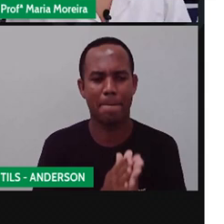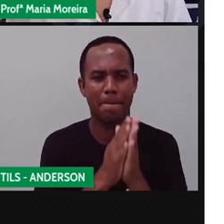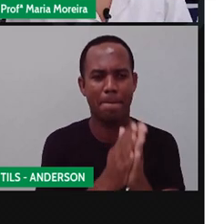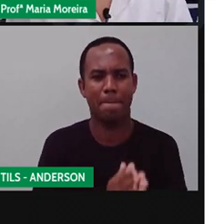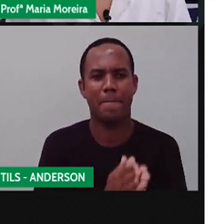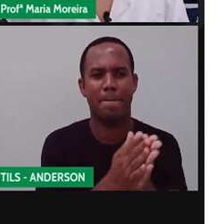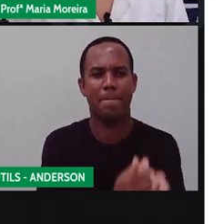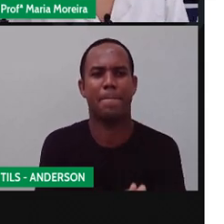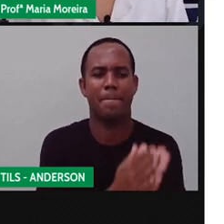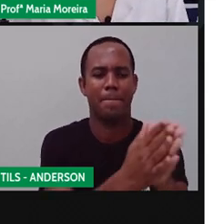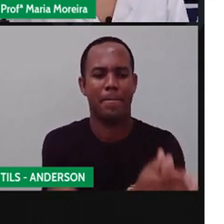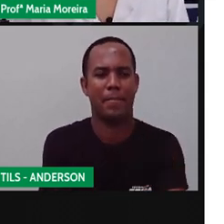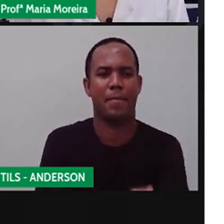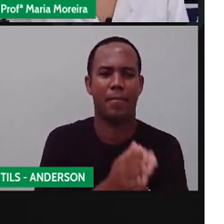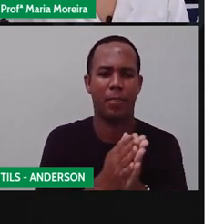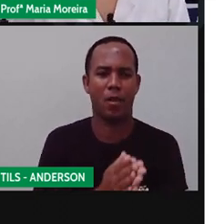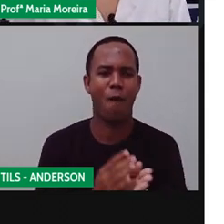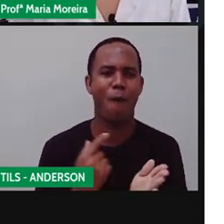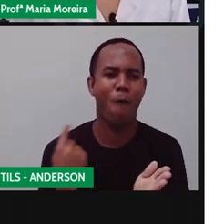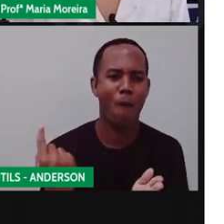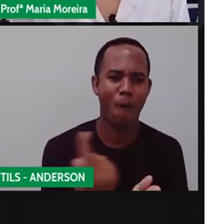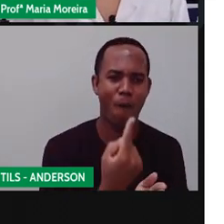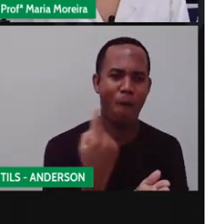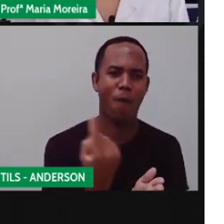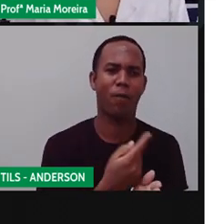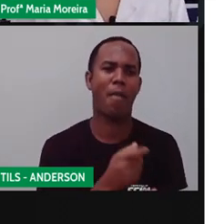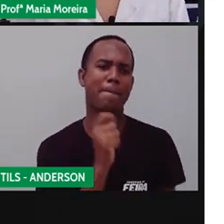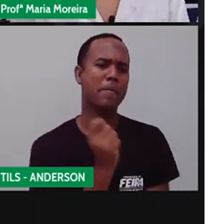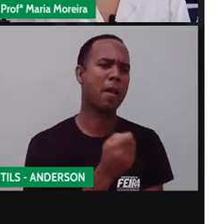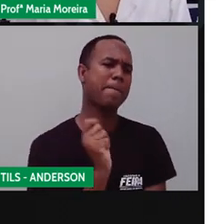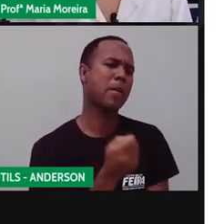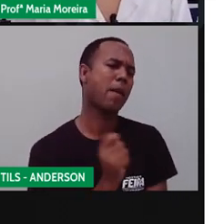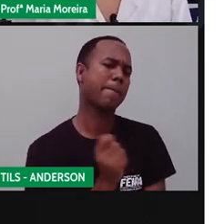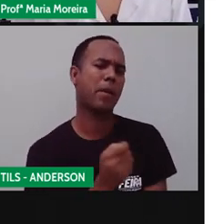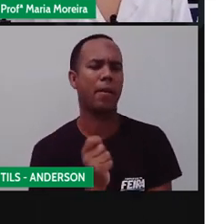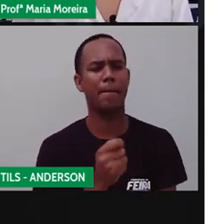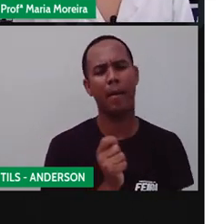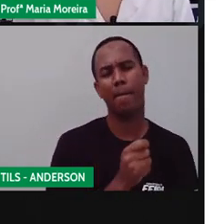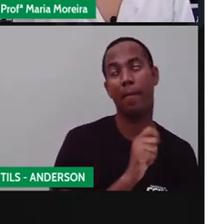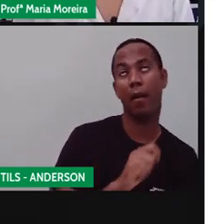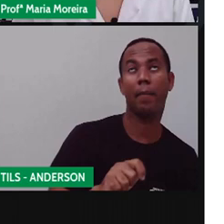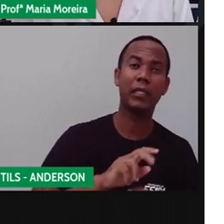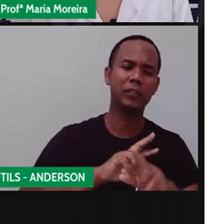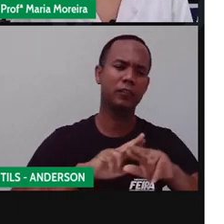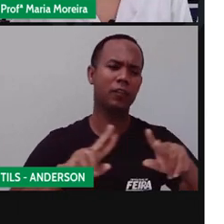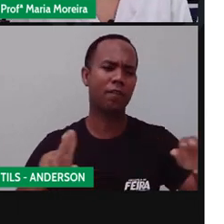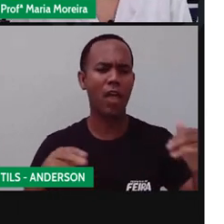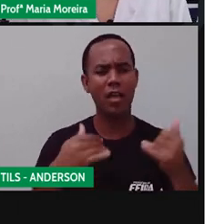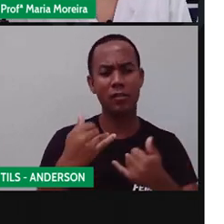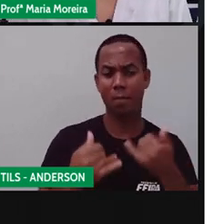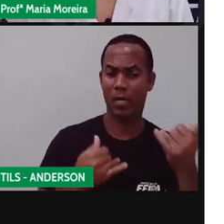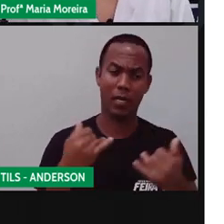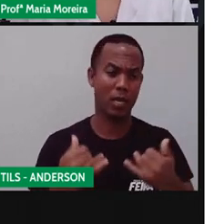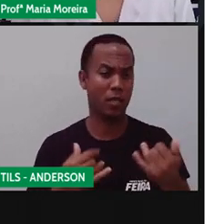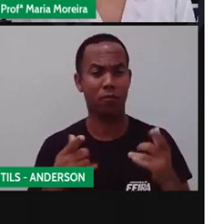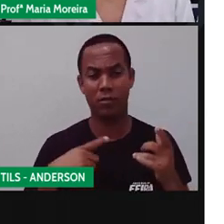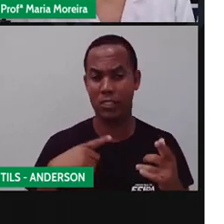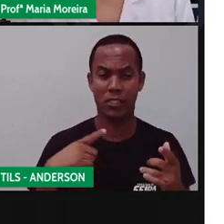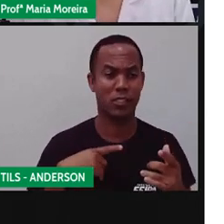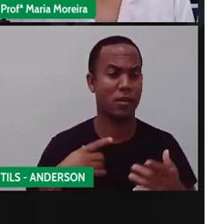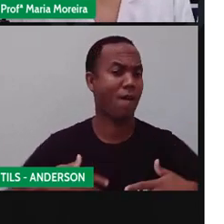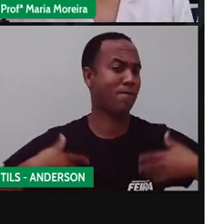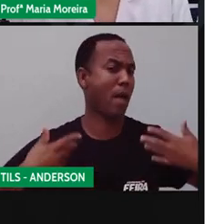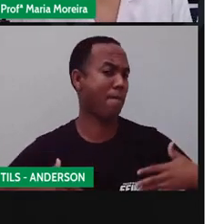passanel. Roda a peão, empinar pipa, dentre várias outras. E assim, se